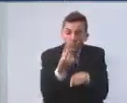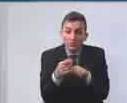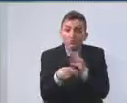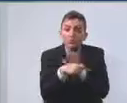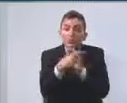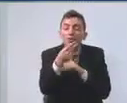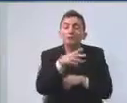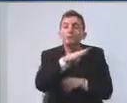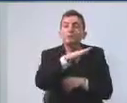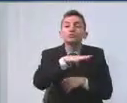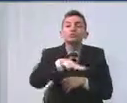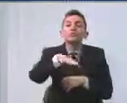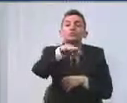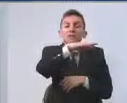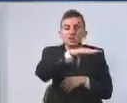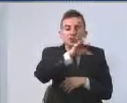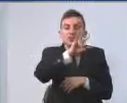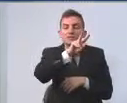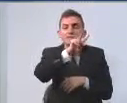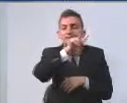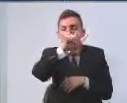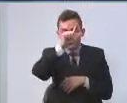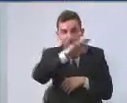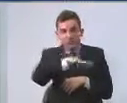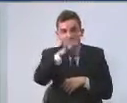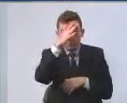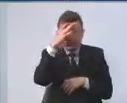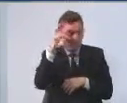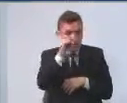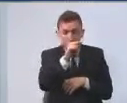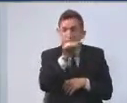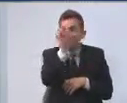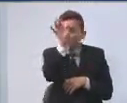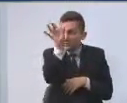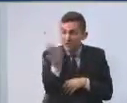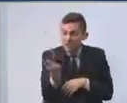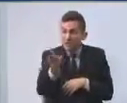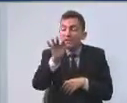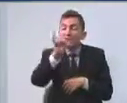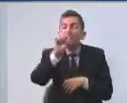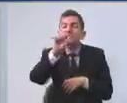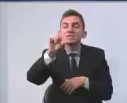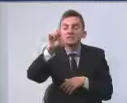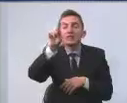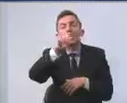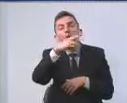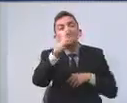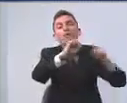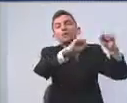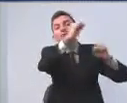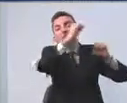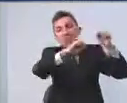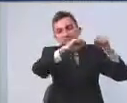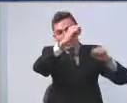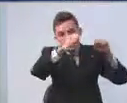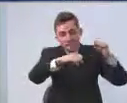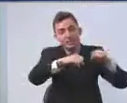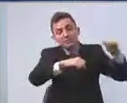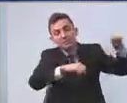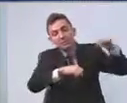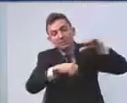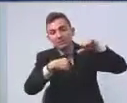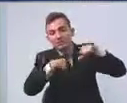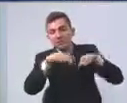sociedade civil, seja de pessoas físicas ou pessoas jurídicas, através de doações ao